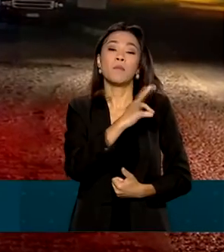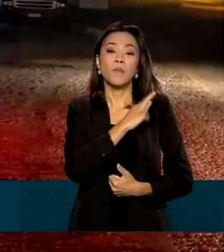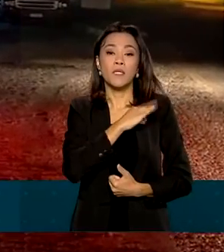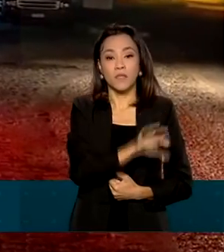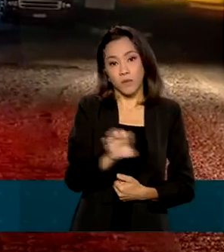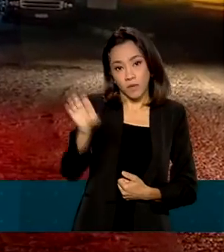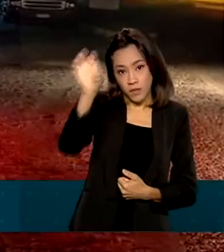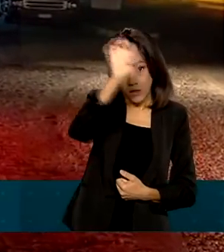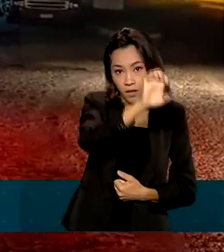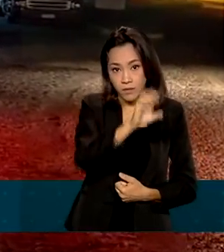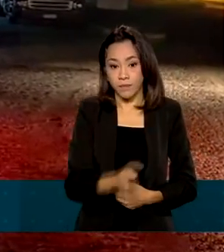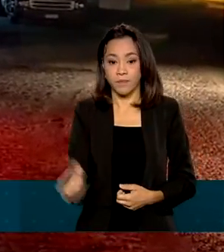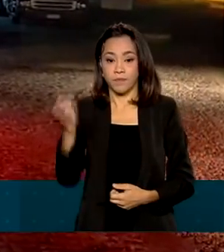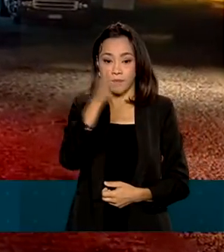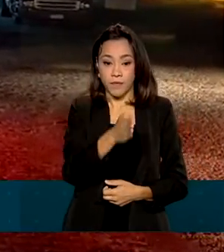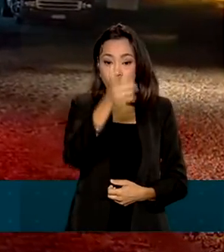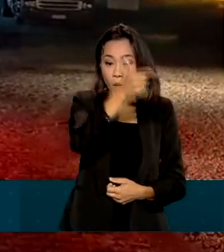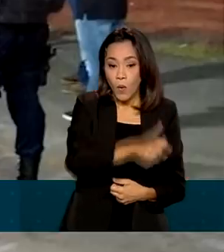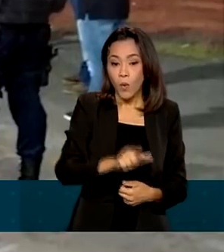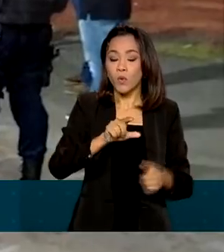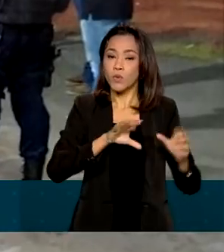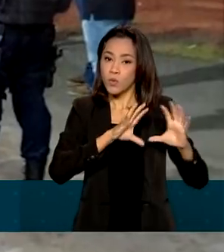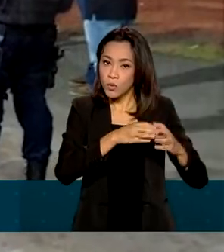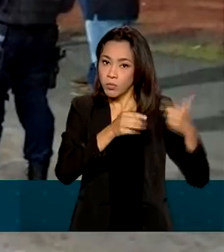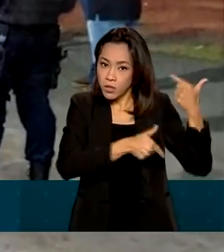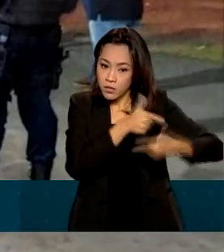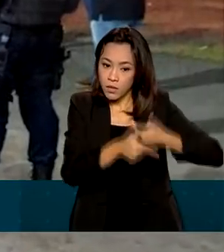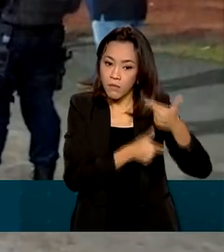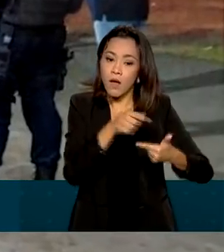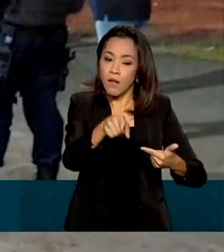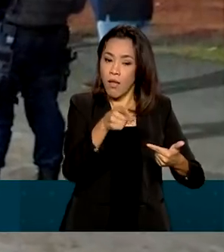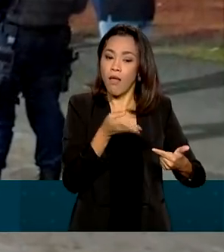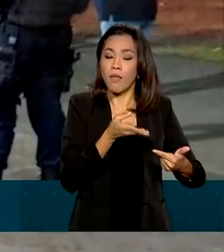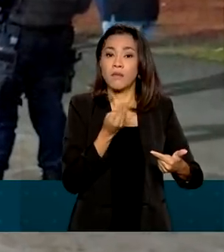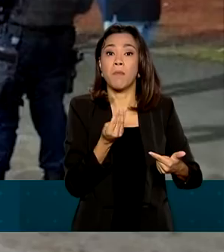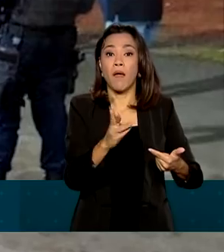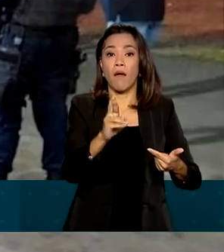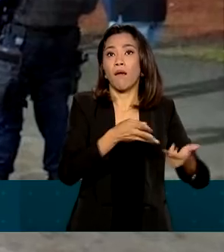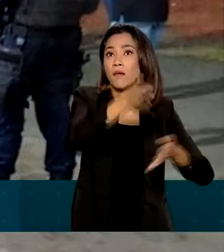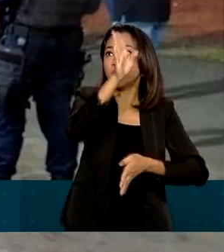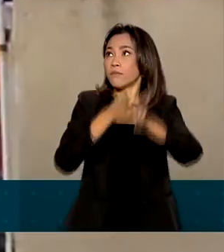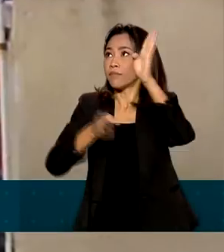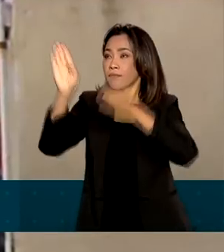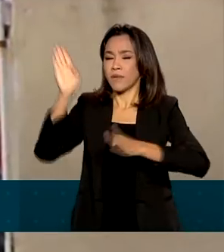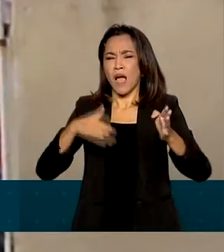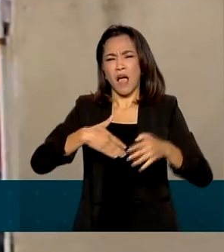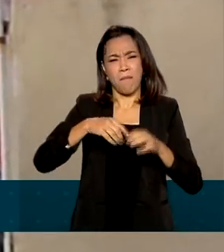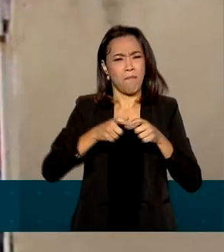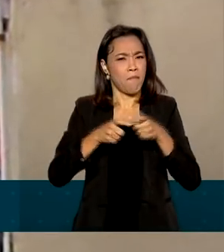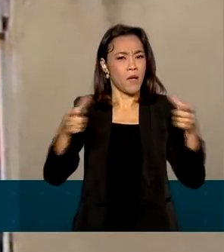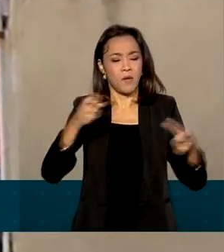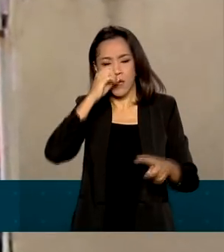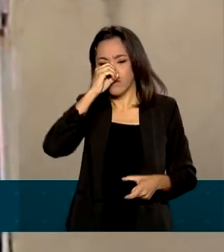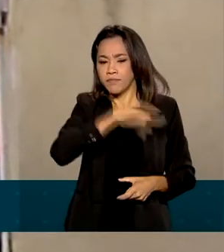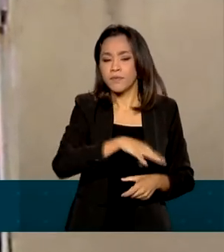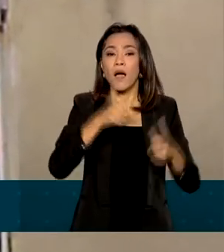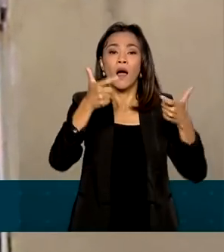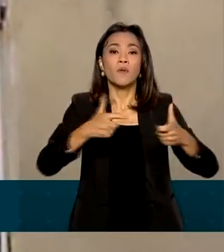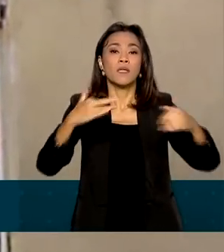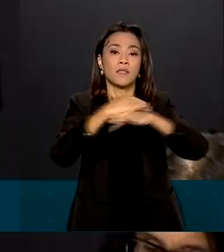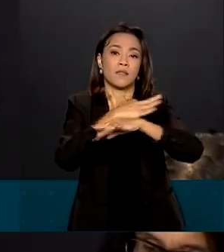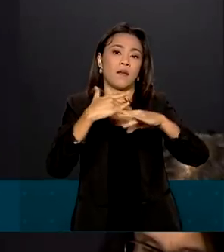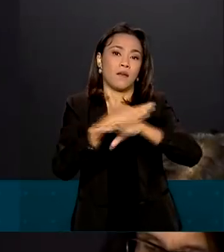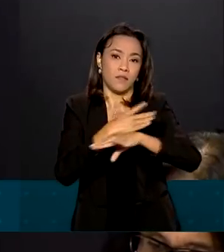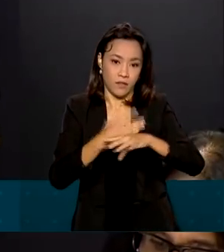Já a Operação Onesca 4 acontece nas rodovias federais. A maioria dos abusos ocorre em áreas urbanas de